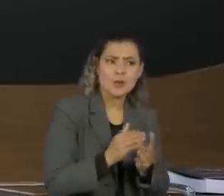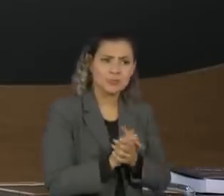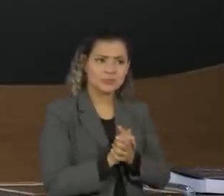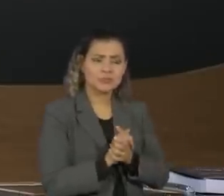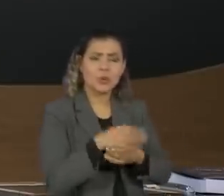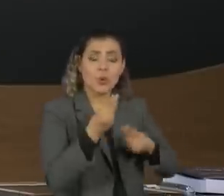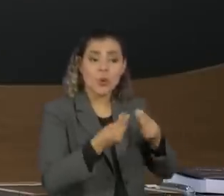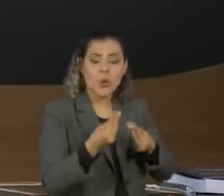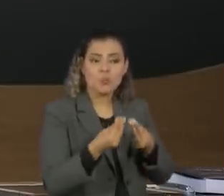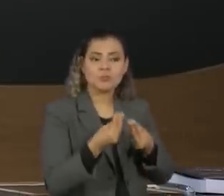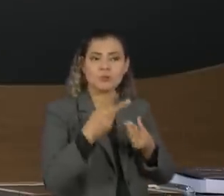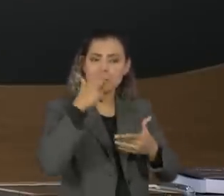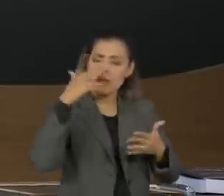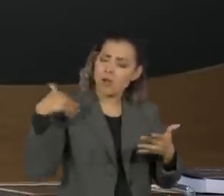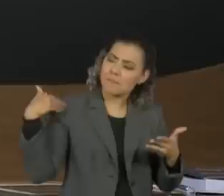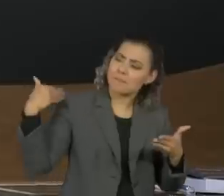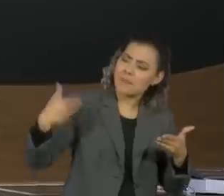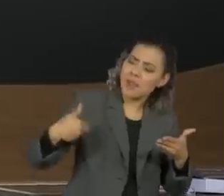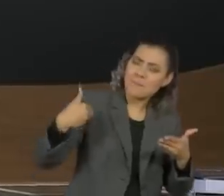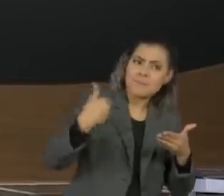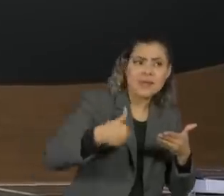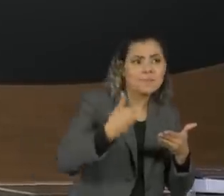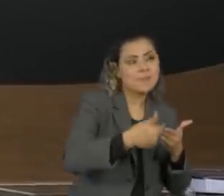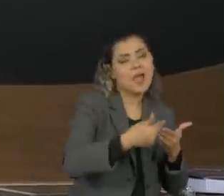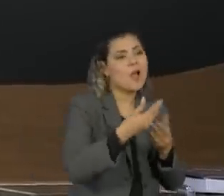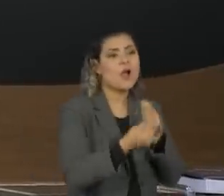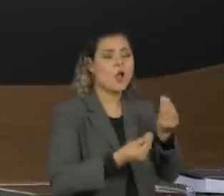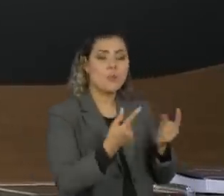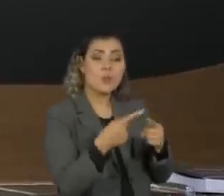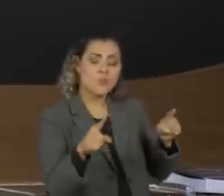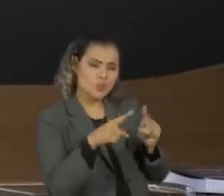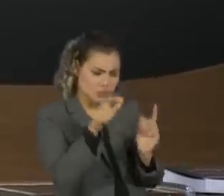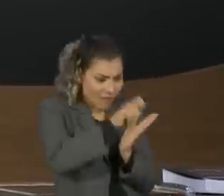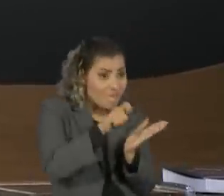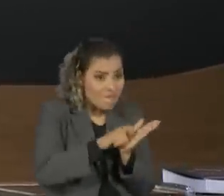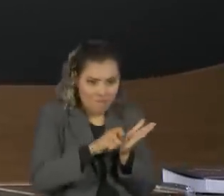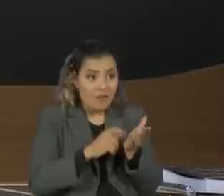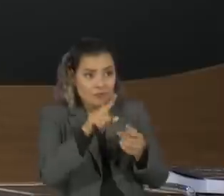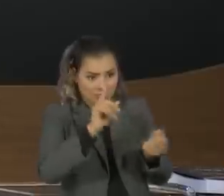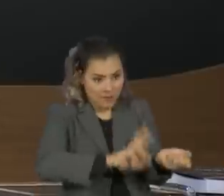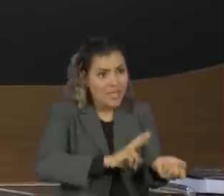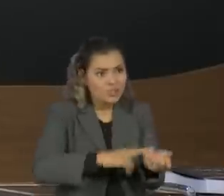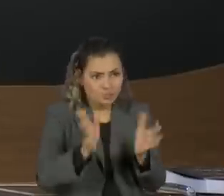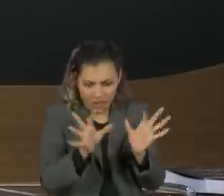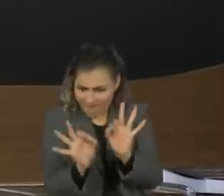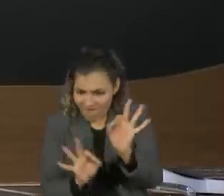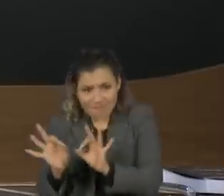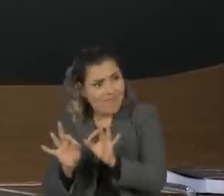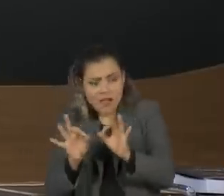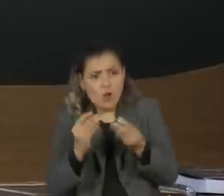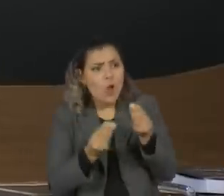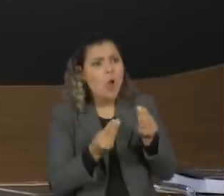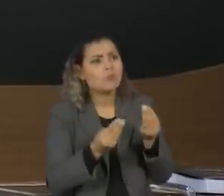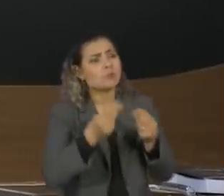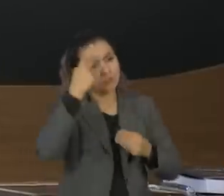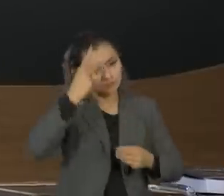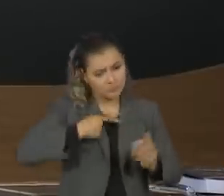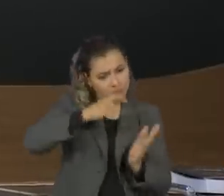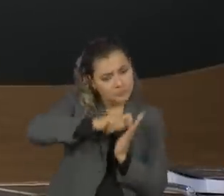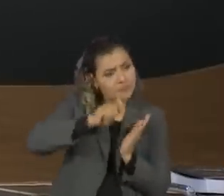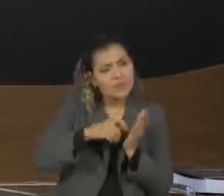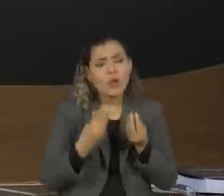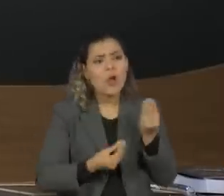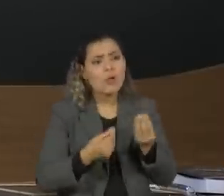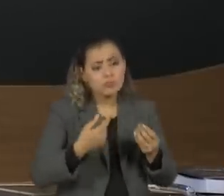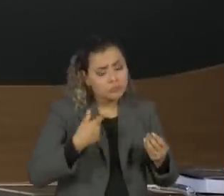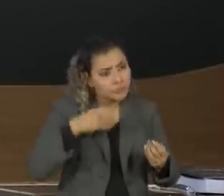como que essas coisas vêm, se vêm num fluxo, a letra da música já vem, você já faz todos os instrumentos, se a biografia saiu num jorro só, como